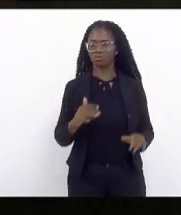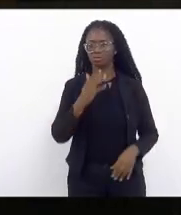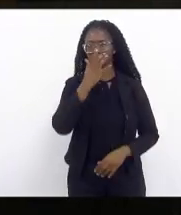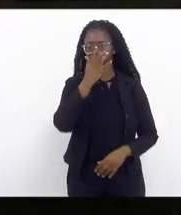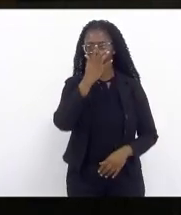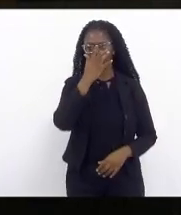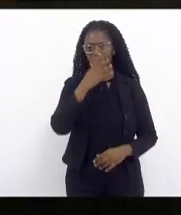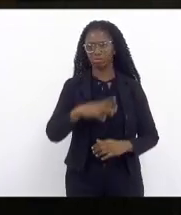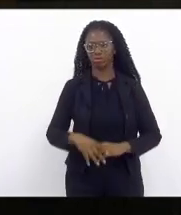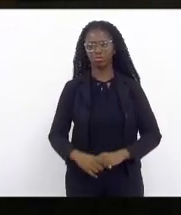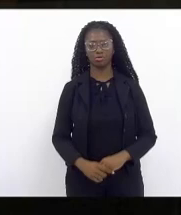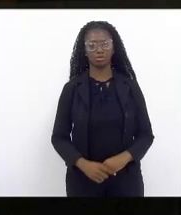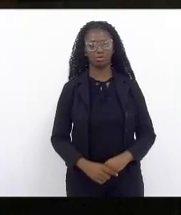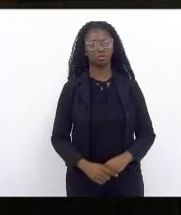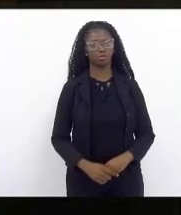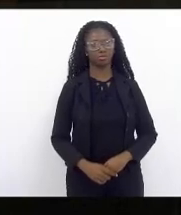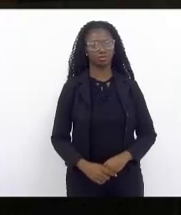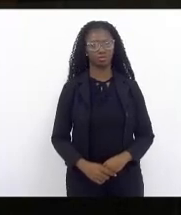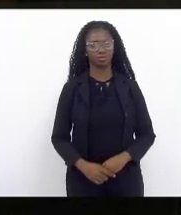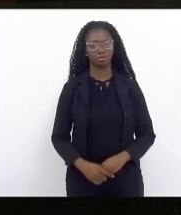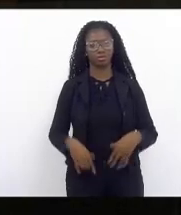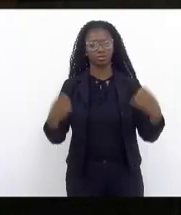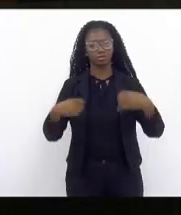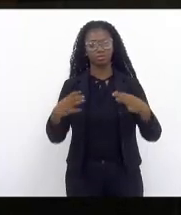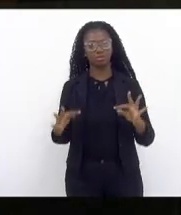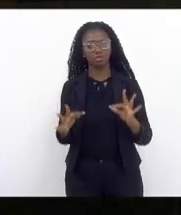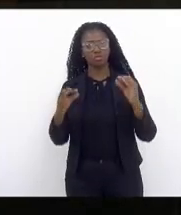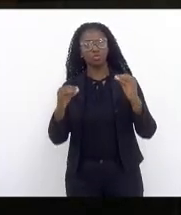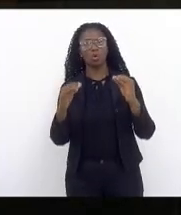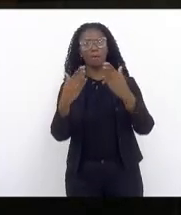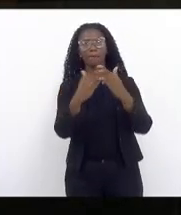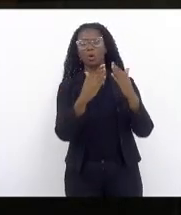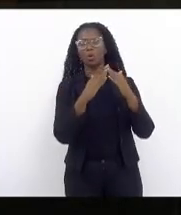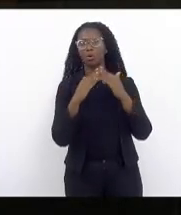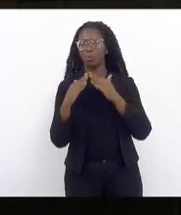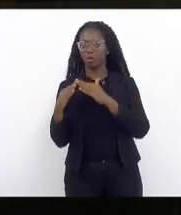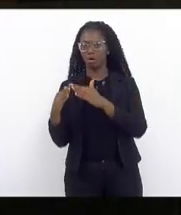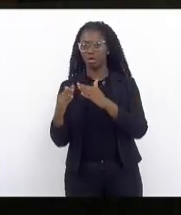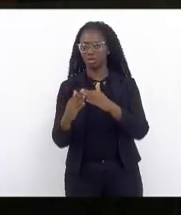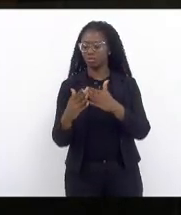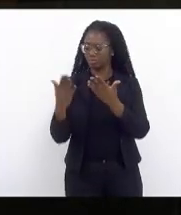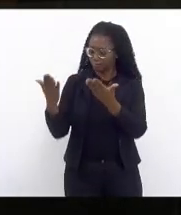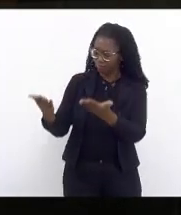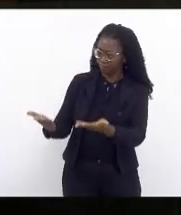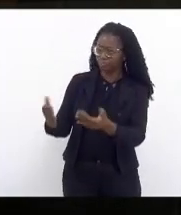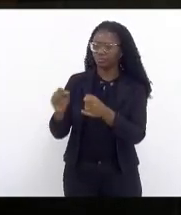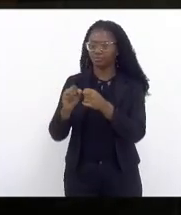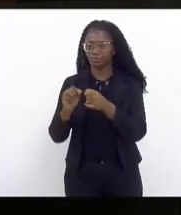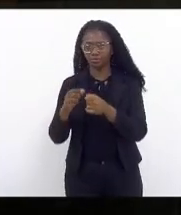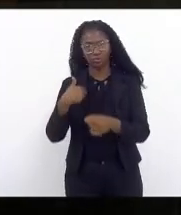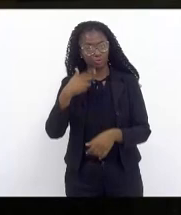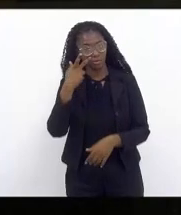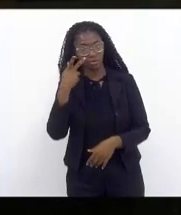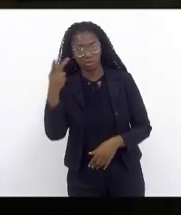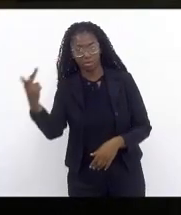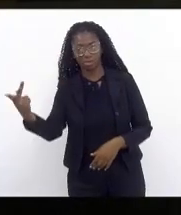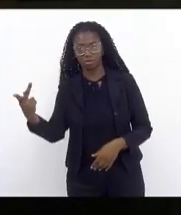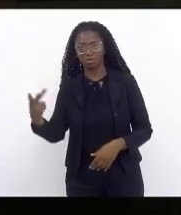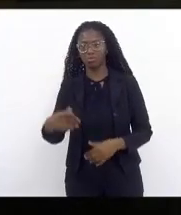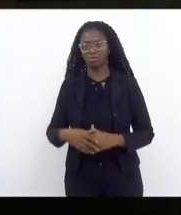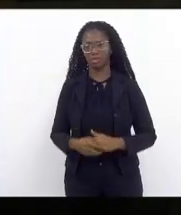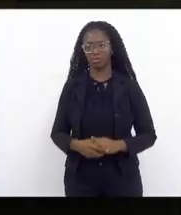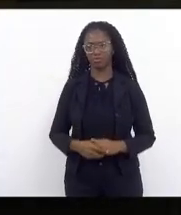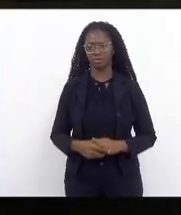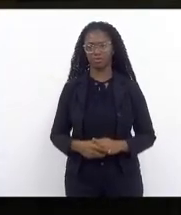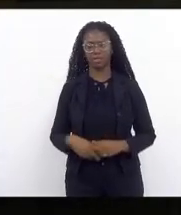tem que ser para todo mundo morar e é assim que está sendo feito eu visitei com o